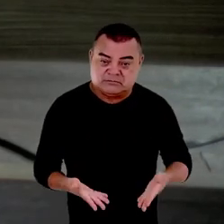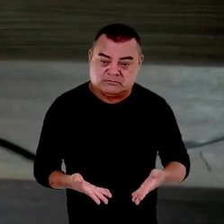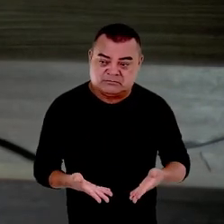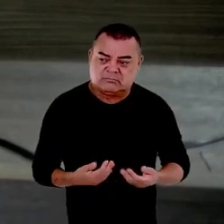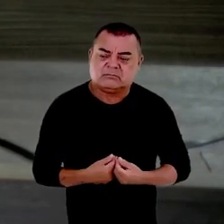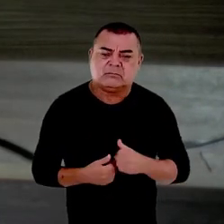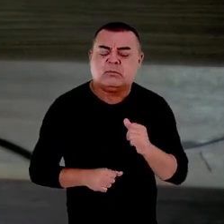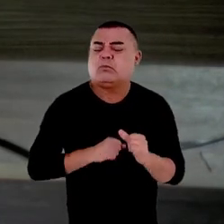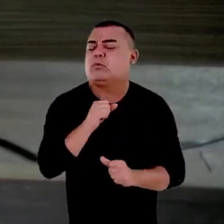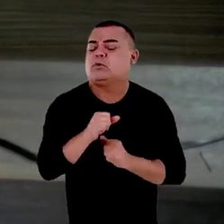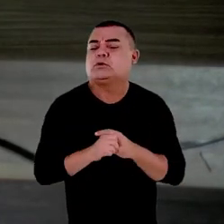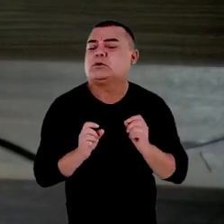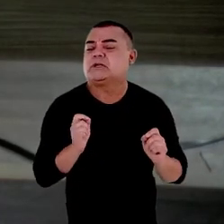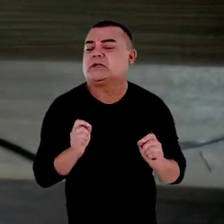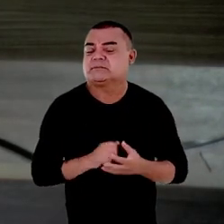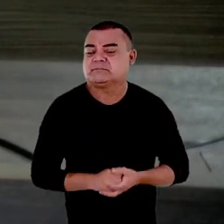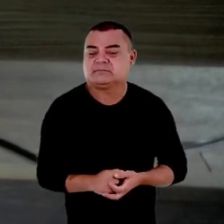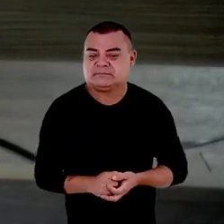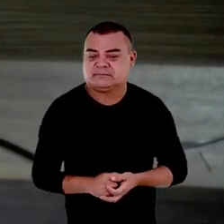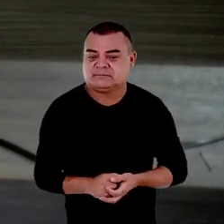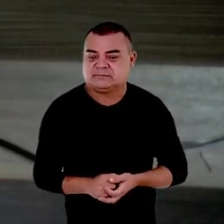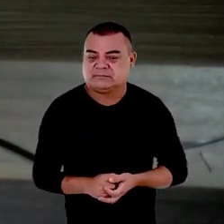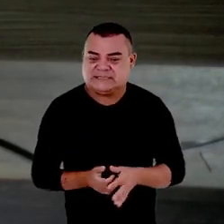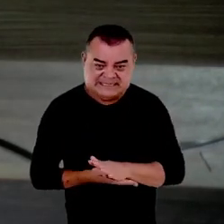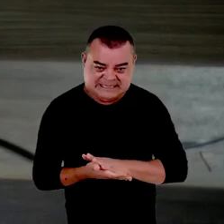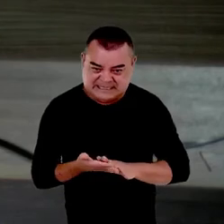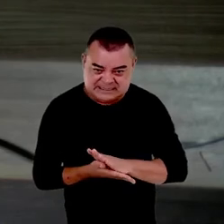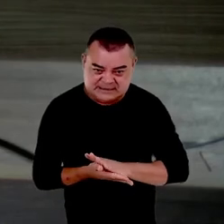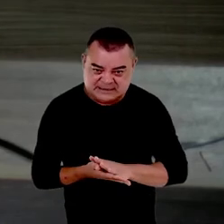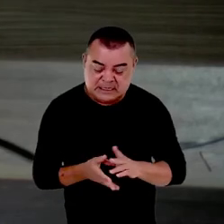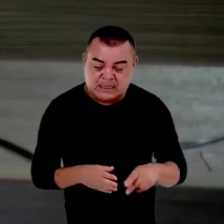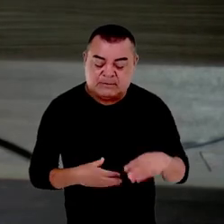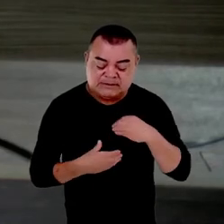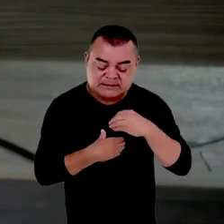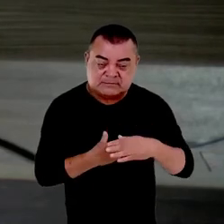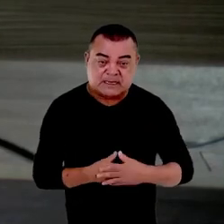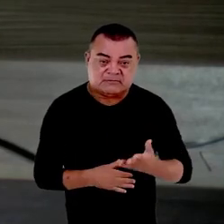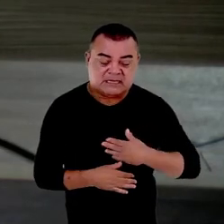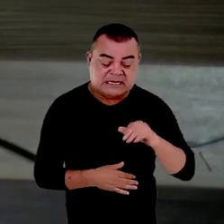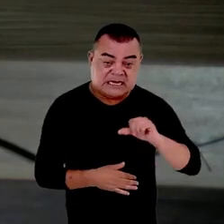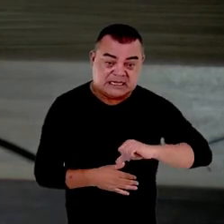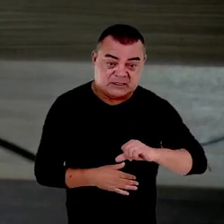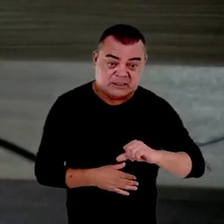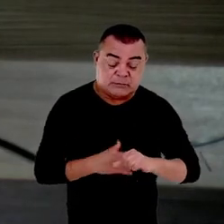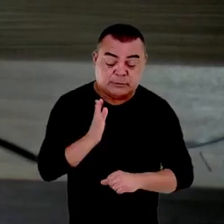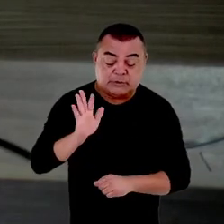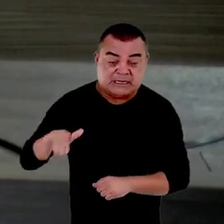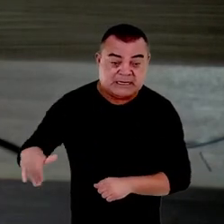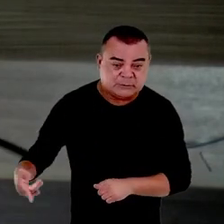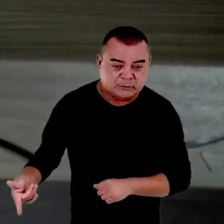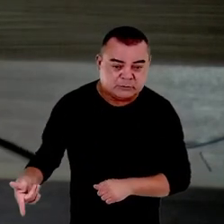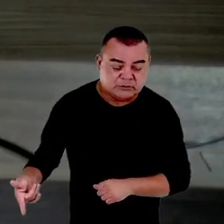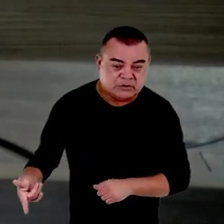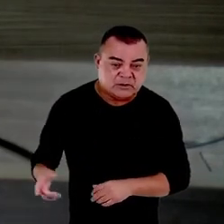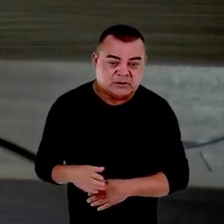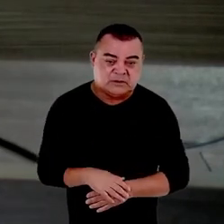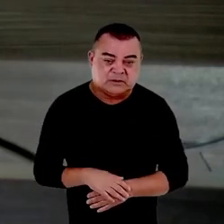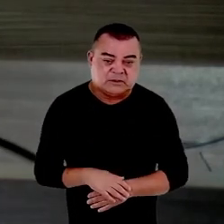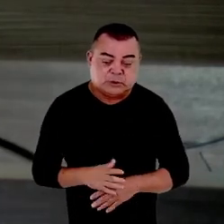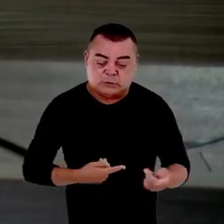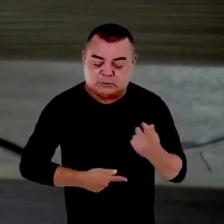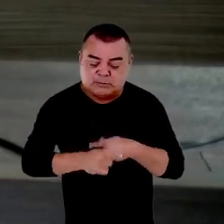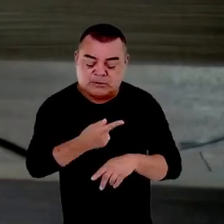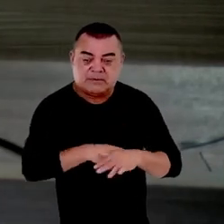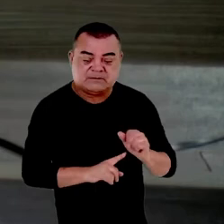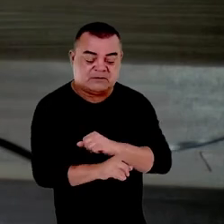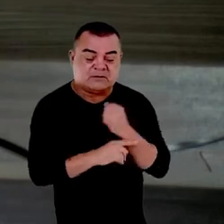nada mudou mas se esse aspecto é negativo por um lado e os movimentos